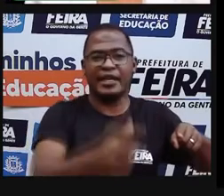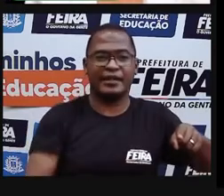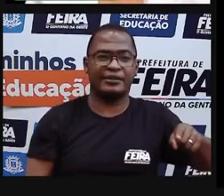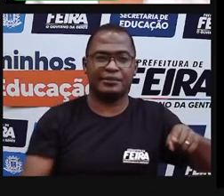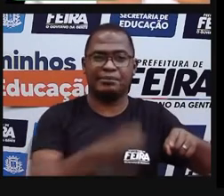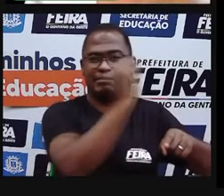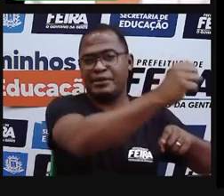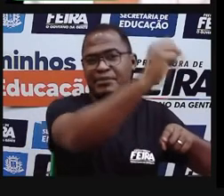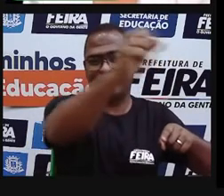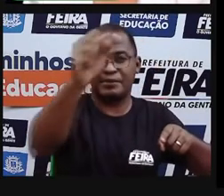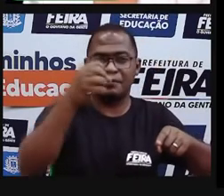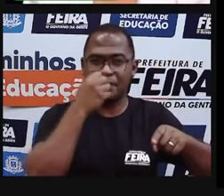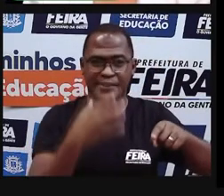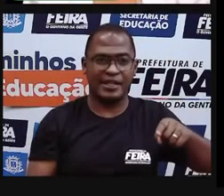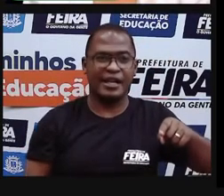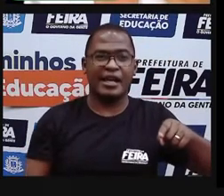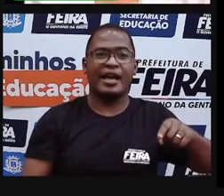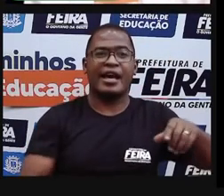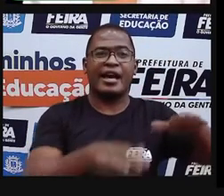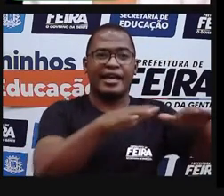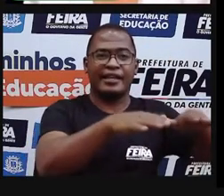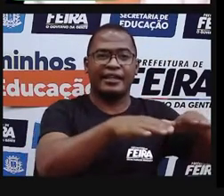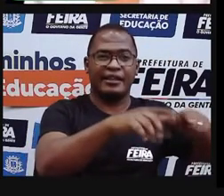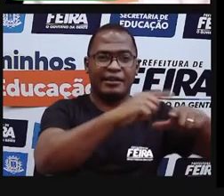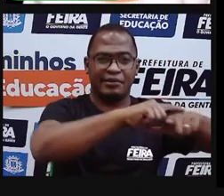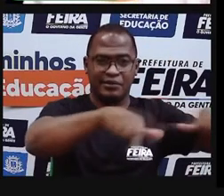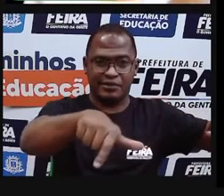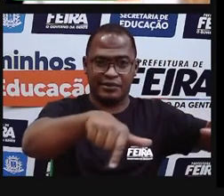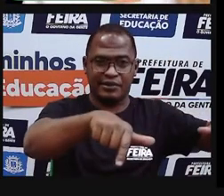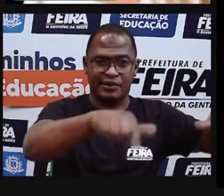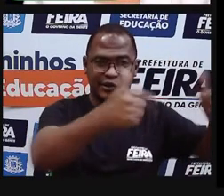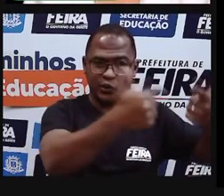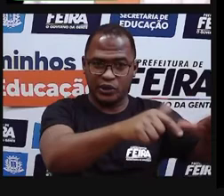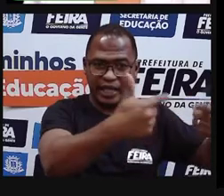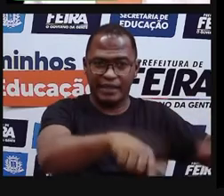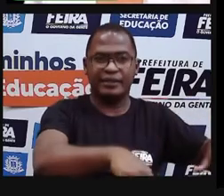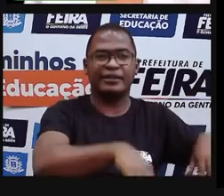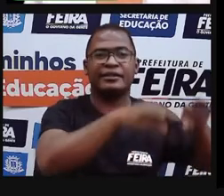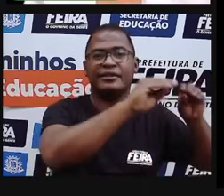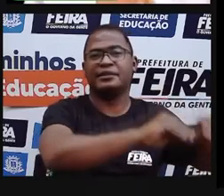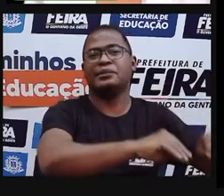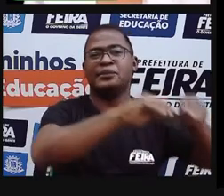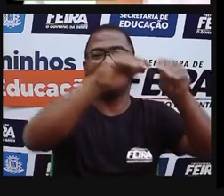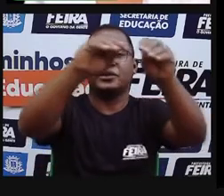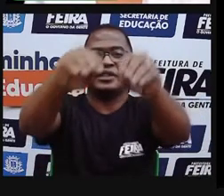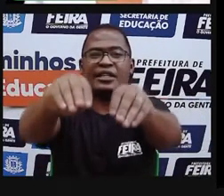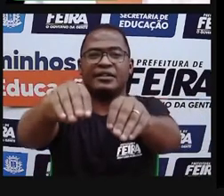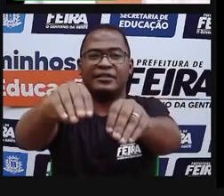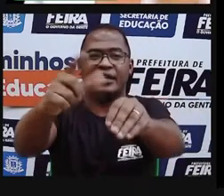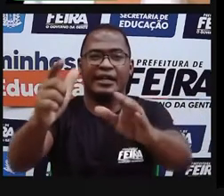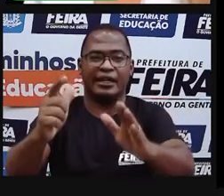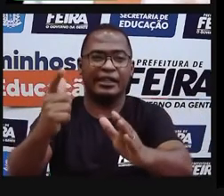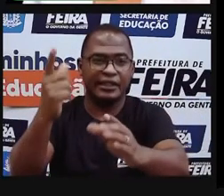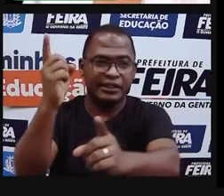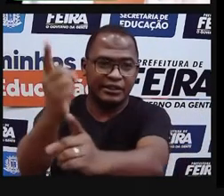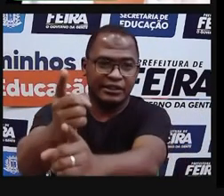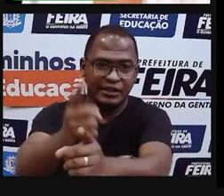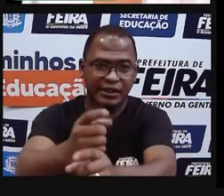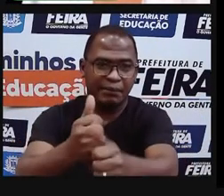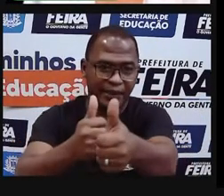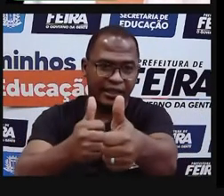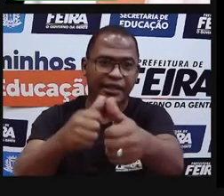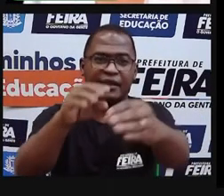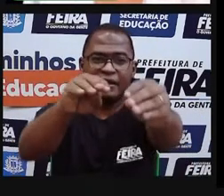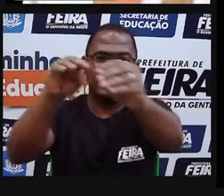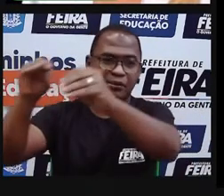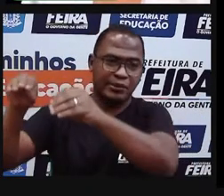em lugares. Não tinha moradia fixa, por isso o nome nômades. Então, eles tiveram que se adequar àqueles ambientes até descobrirem